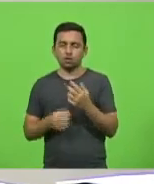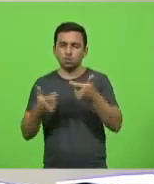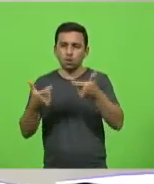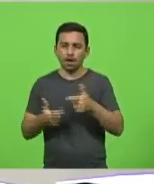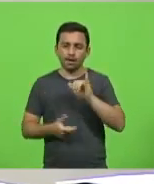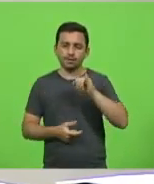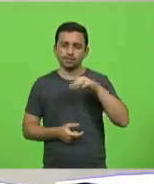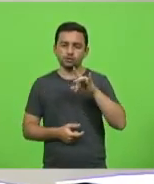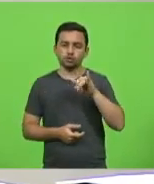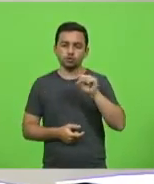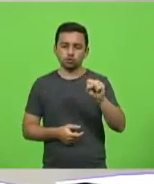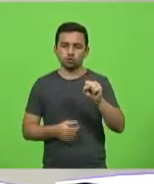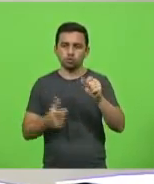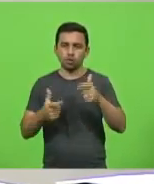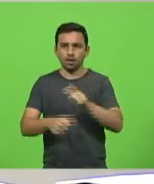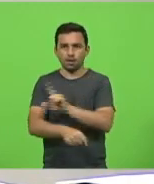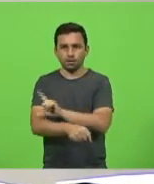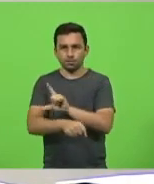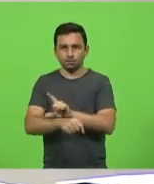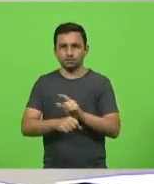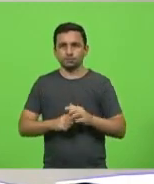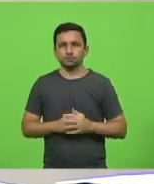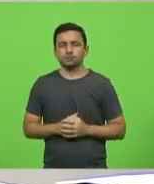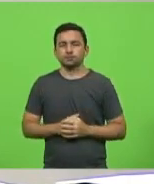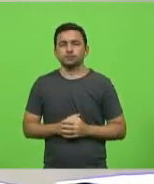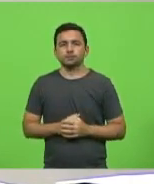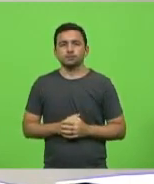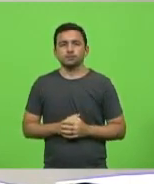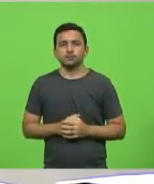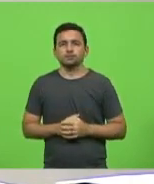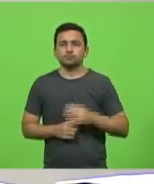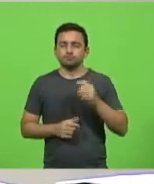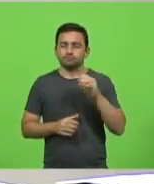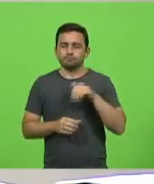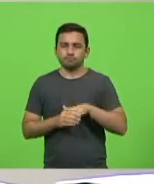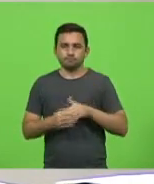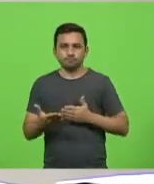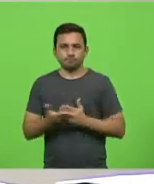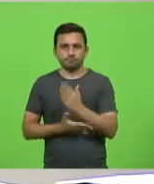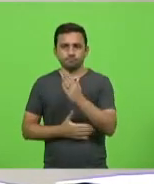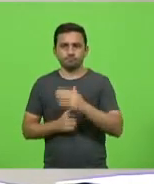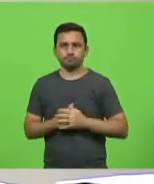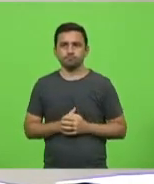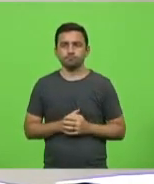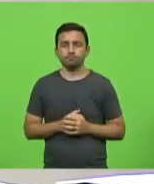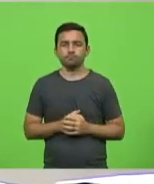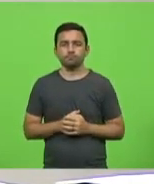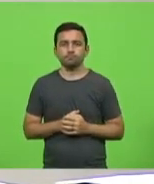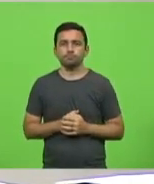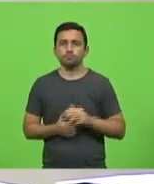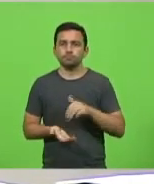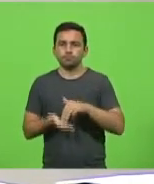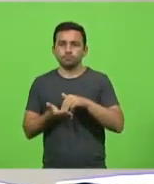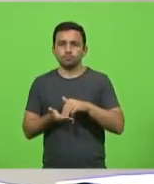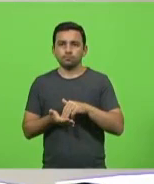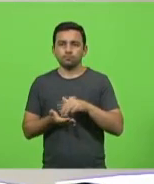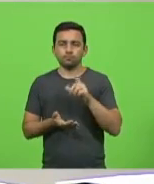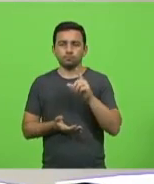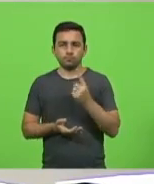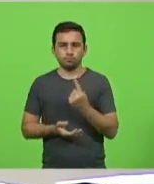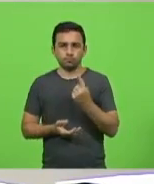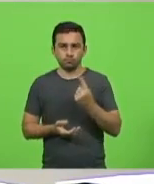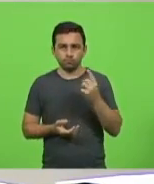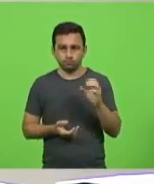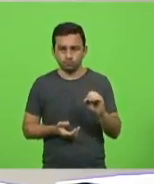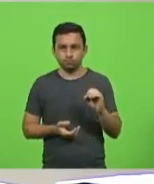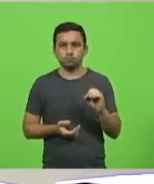em Lares. Em discussão, em votação, aprovado. Moção número 110. Deputada